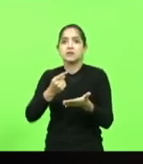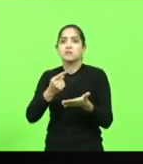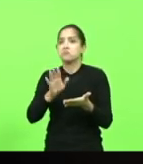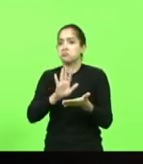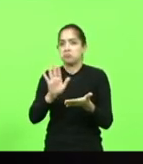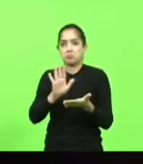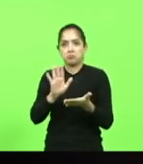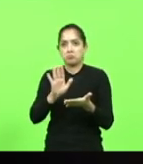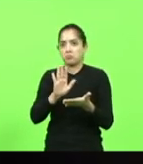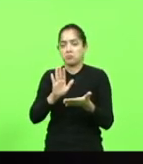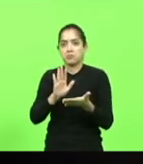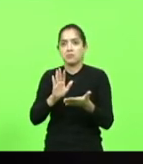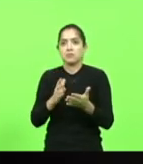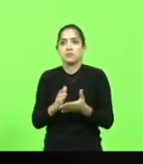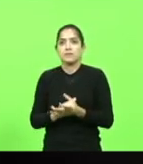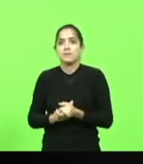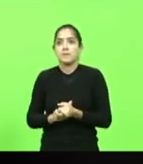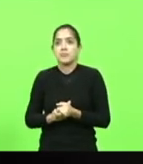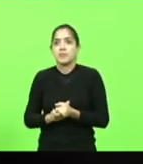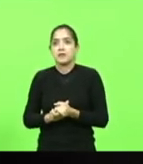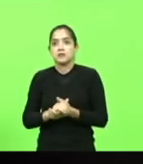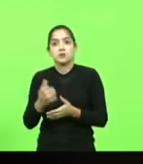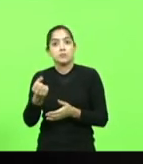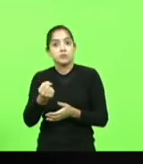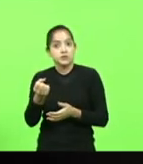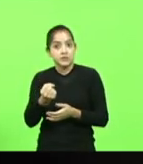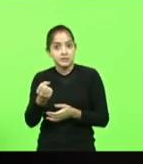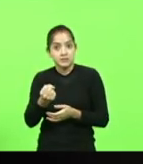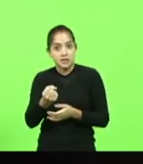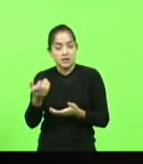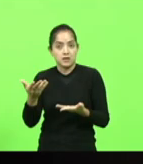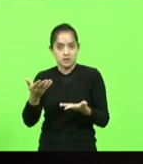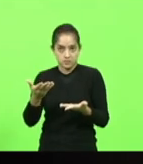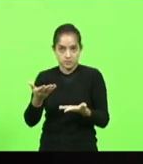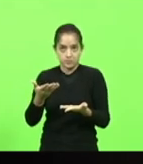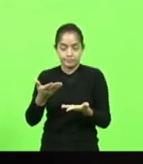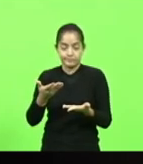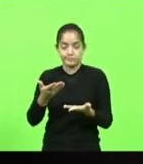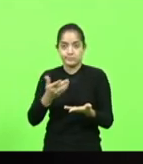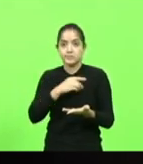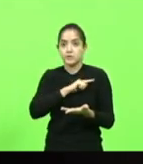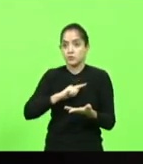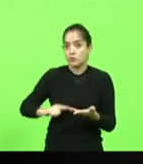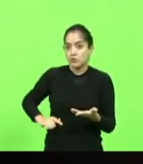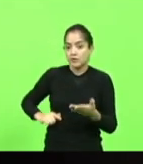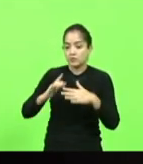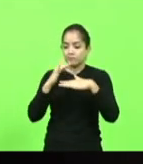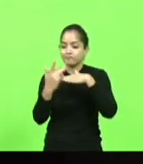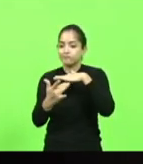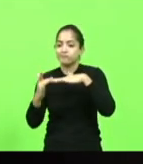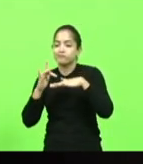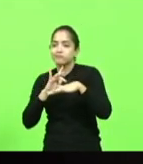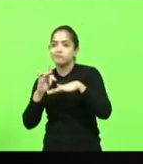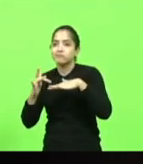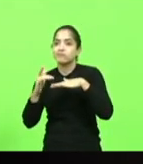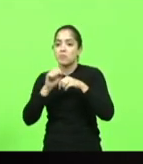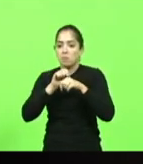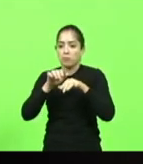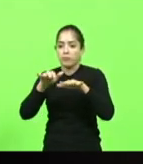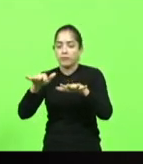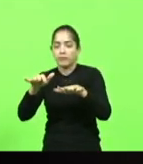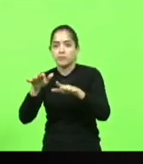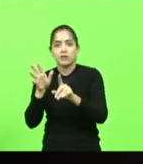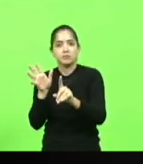gosta de colocar o chassaco do governador nas redes sociais é mais como um influencer digital porque é um comandante